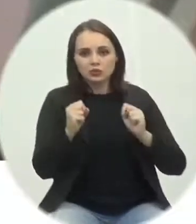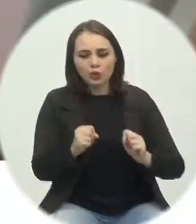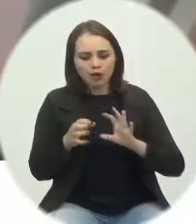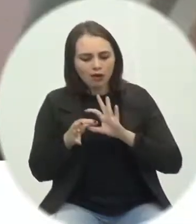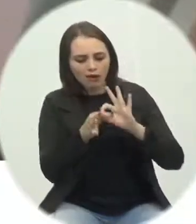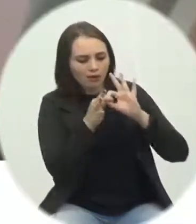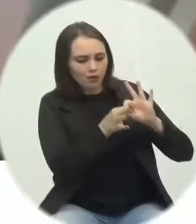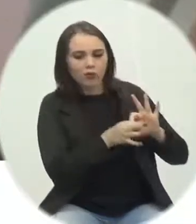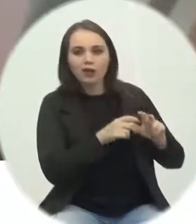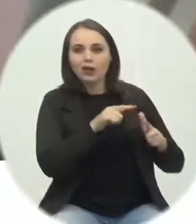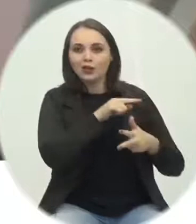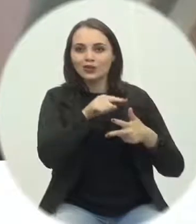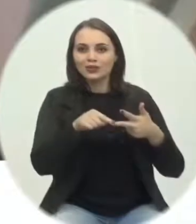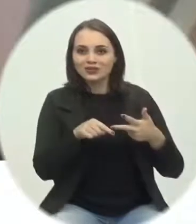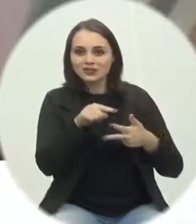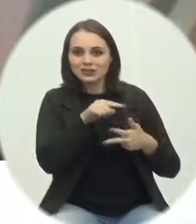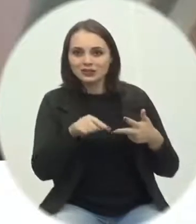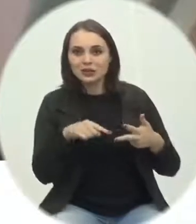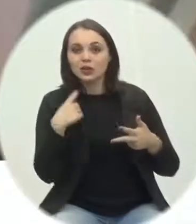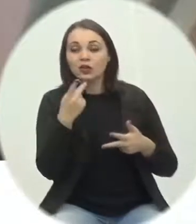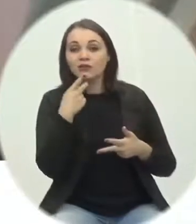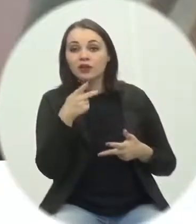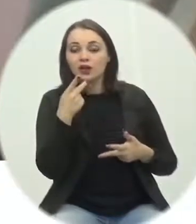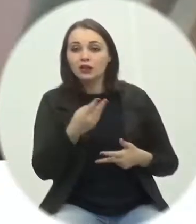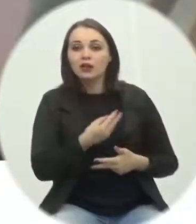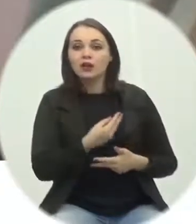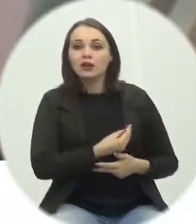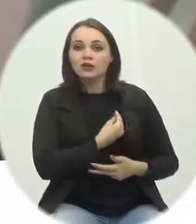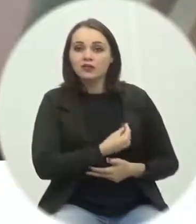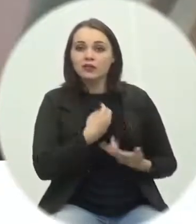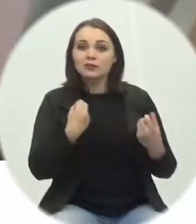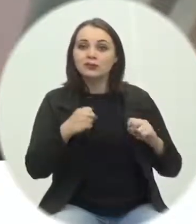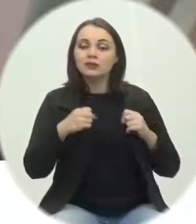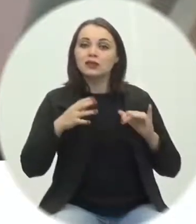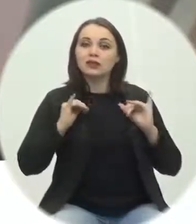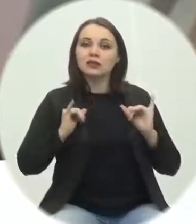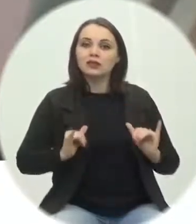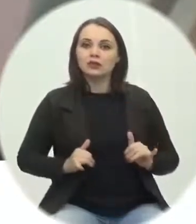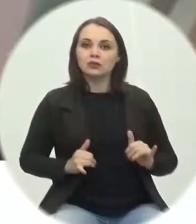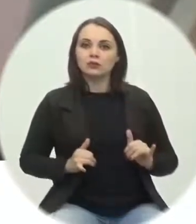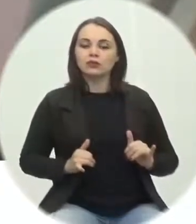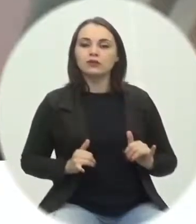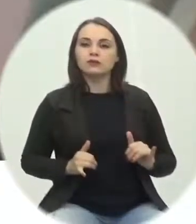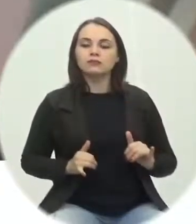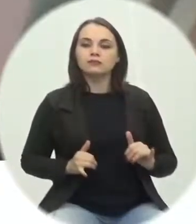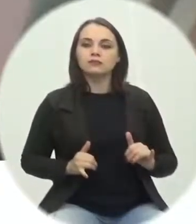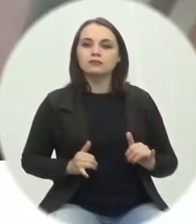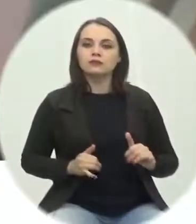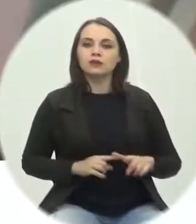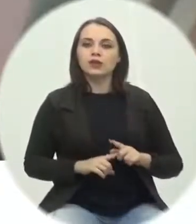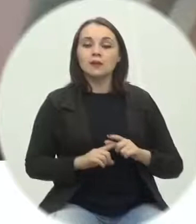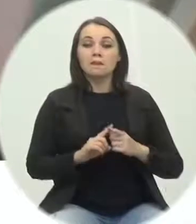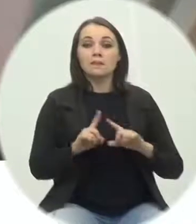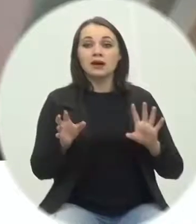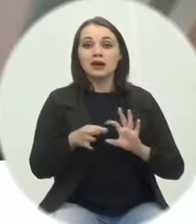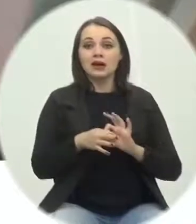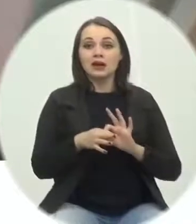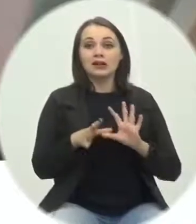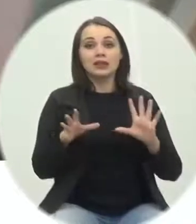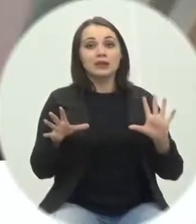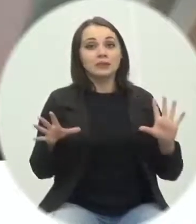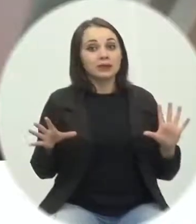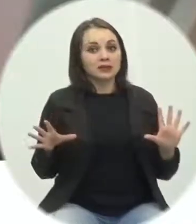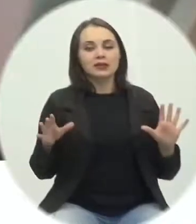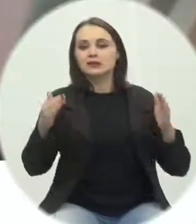nós estamos tratando que a convivência tem que ser pacífica, agora a independência ela